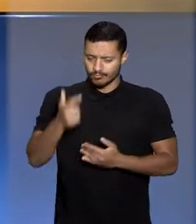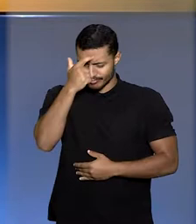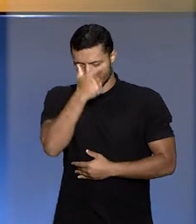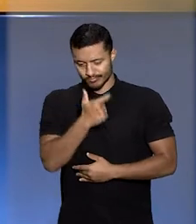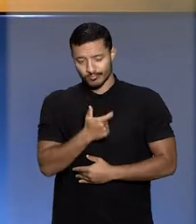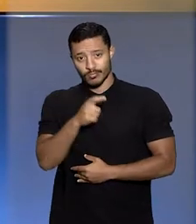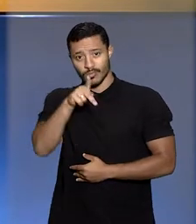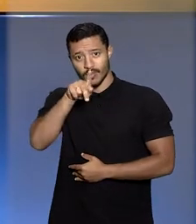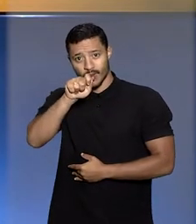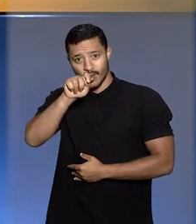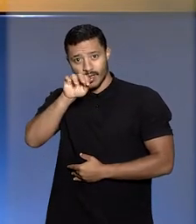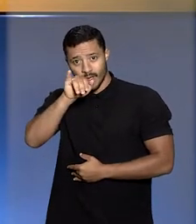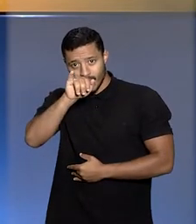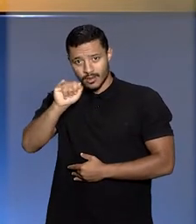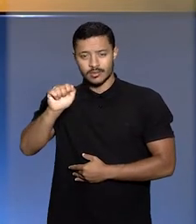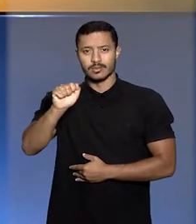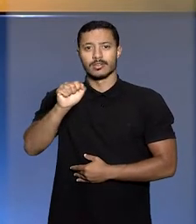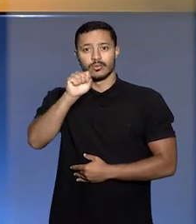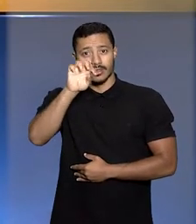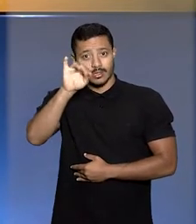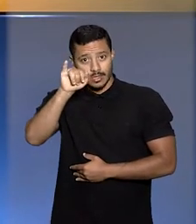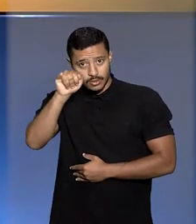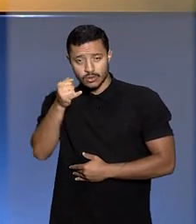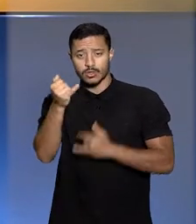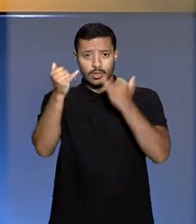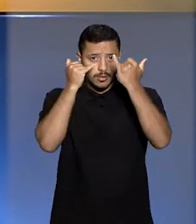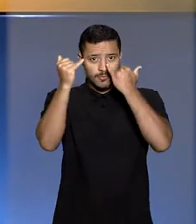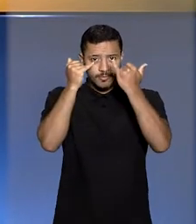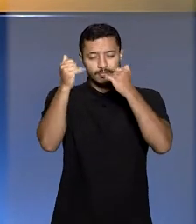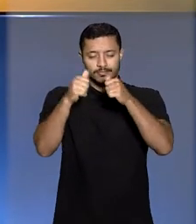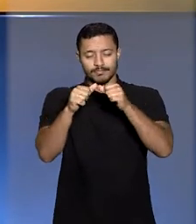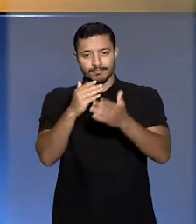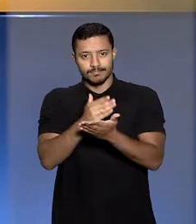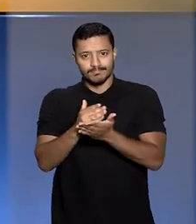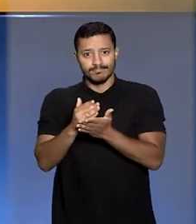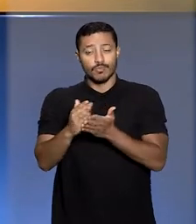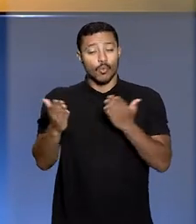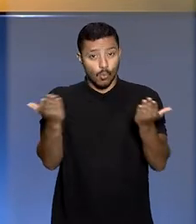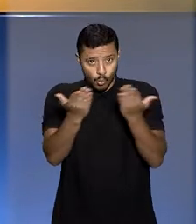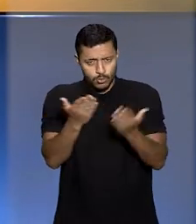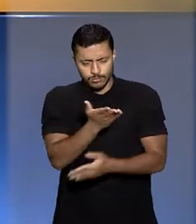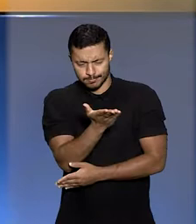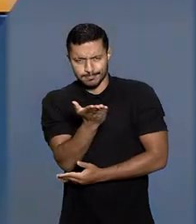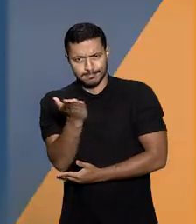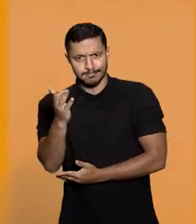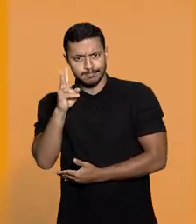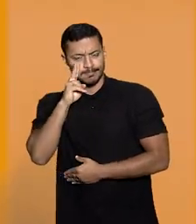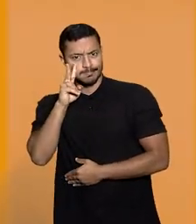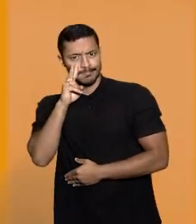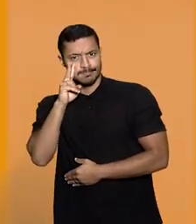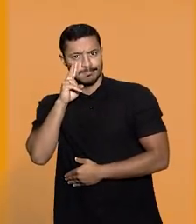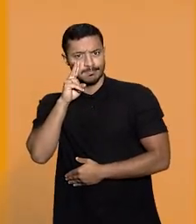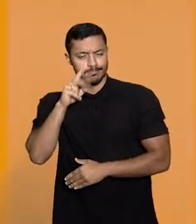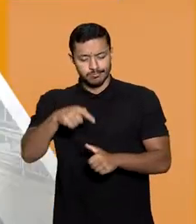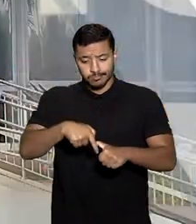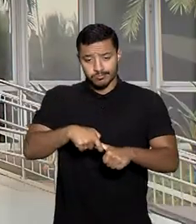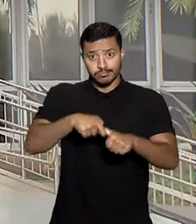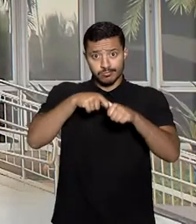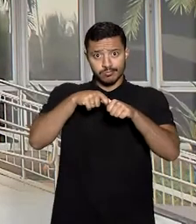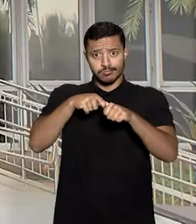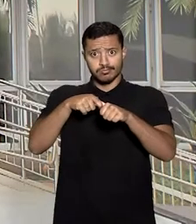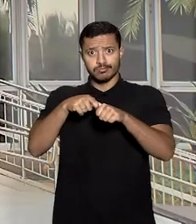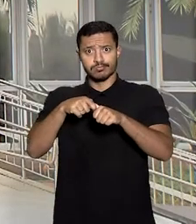Eu sou Kátia Gomes e o STJ Notícias está no ar. No programa de hoje você vai ver suspensa